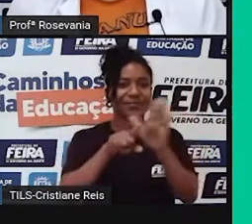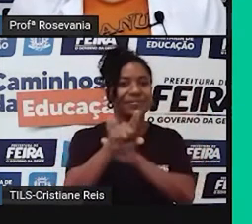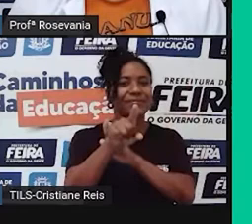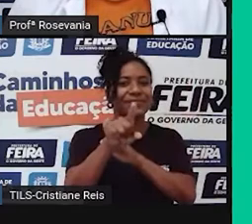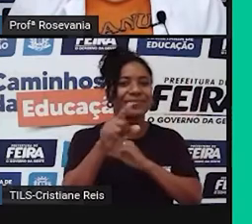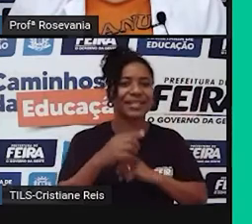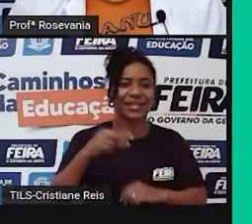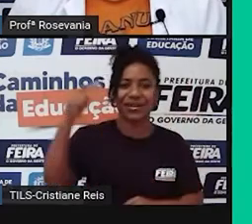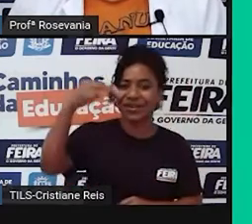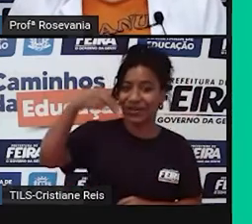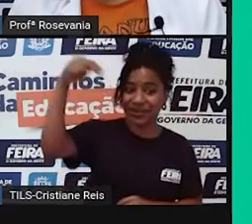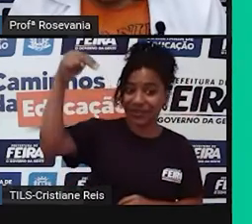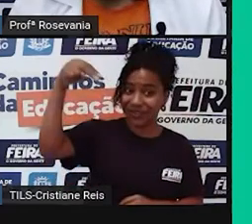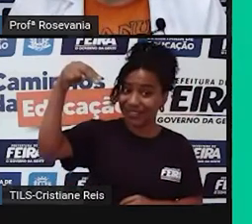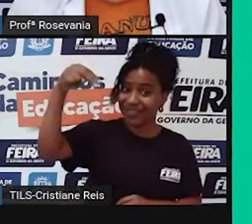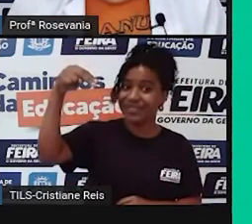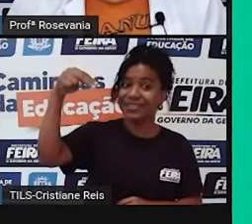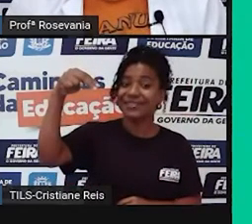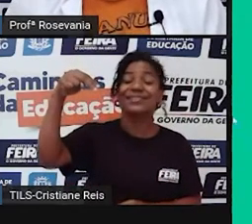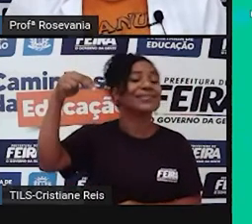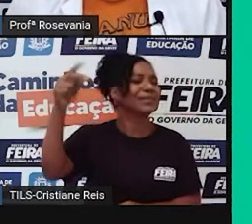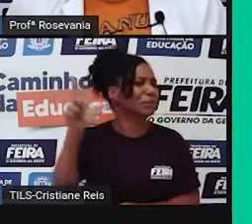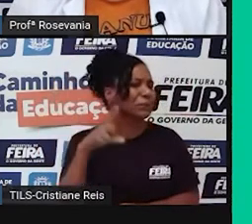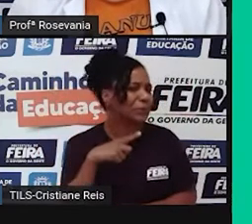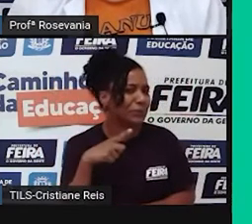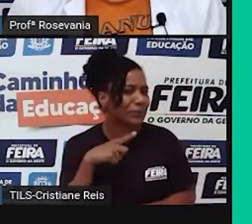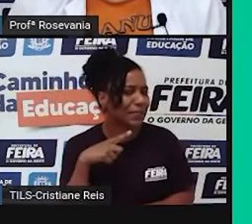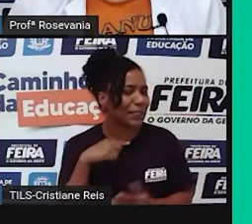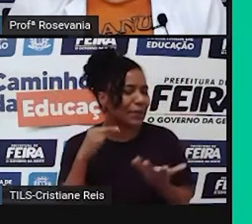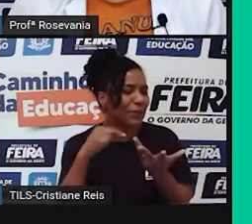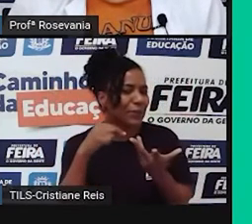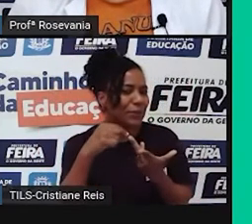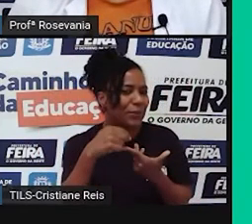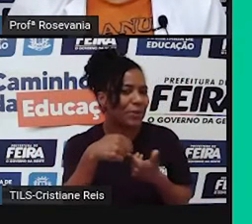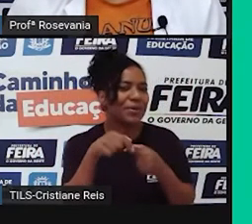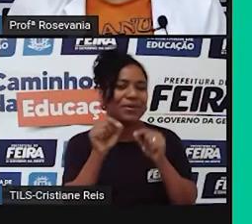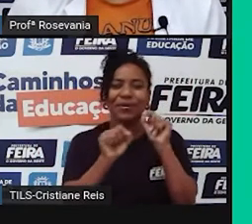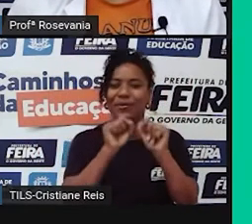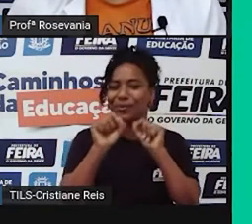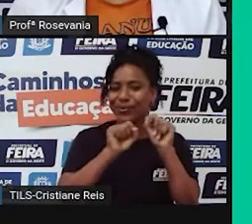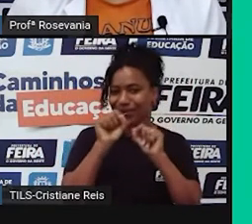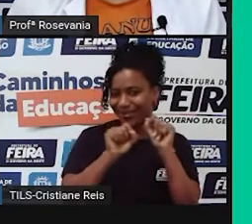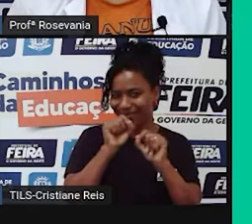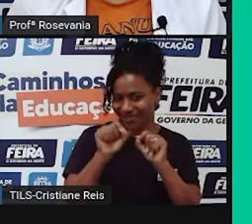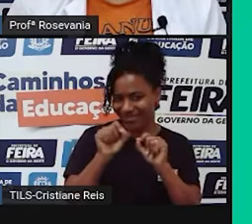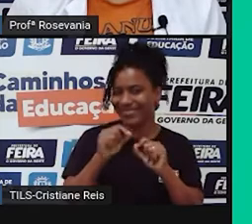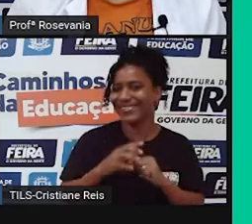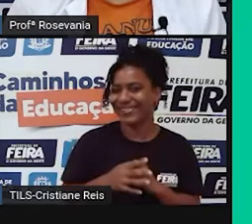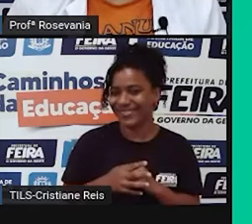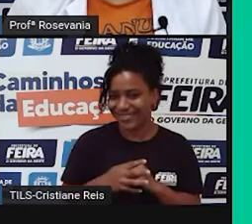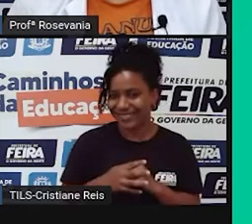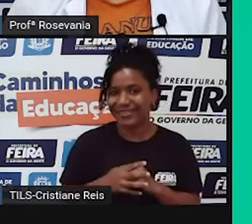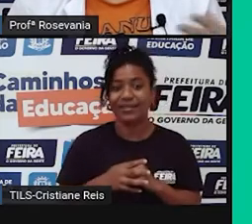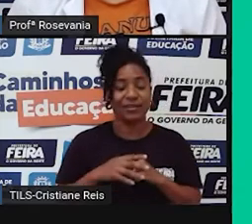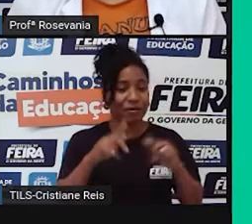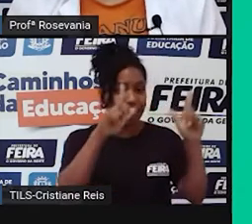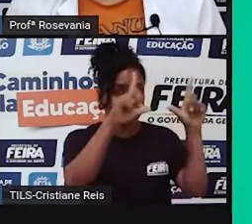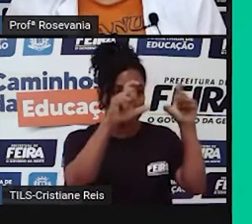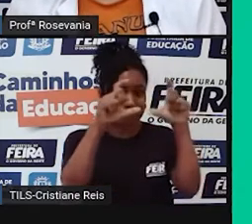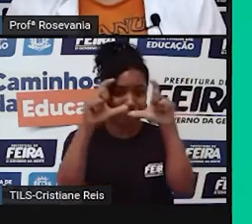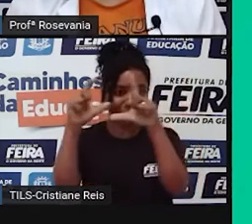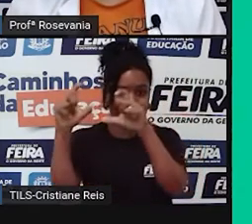O que que o Nordeste tem, né? Então, a gente tem aqui, é claro que são muitas fotos